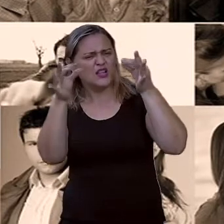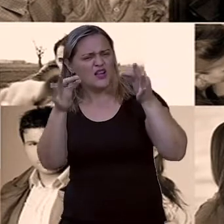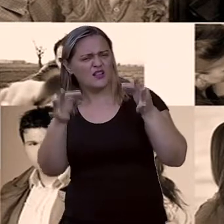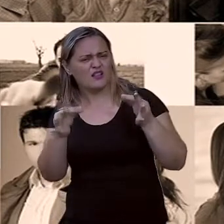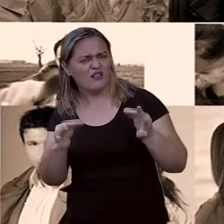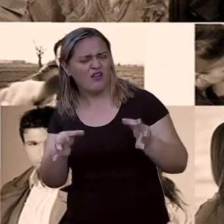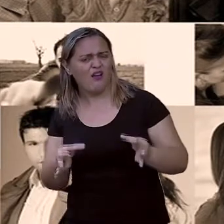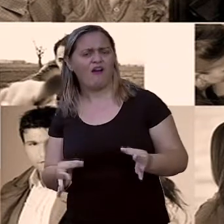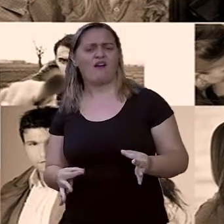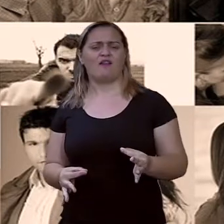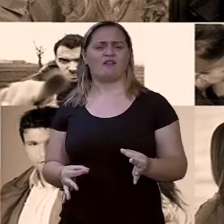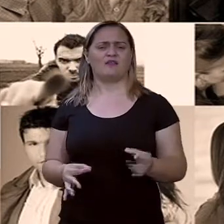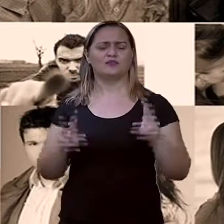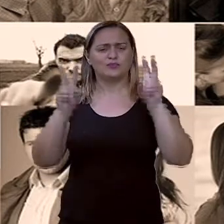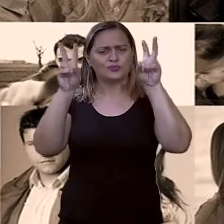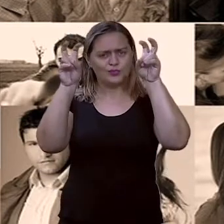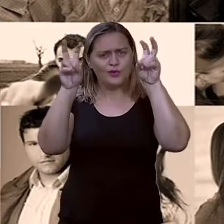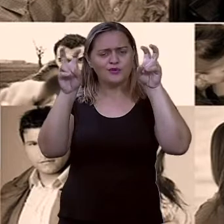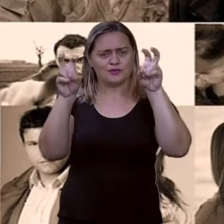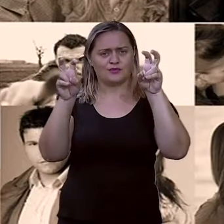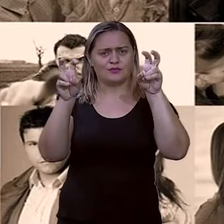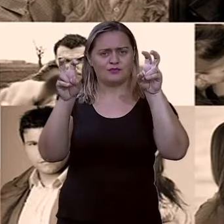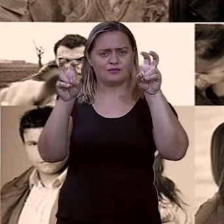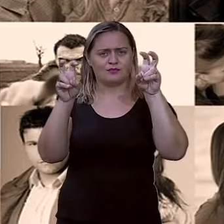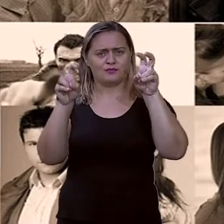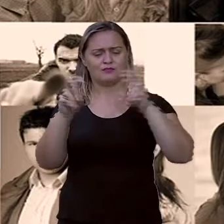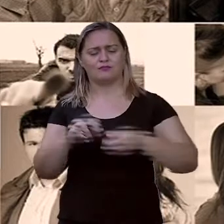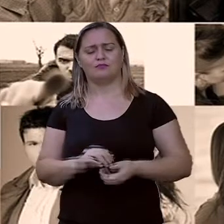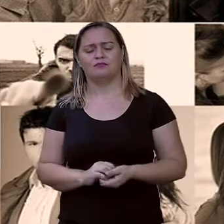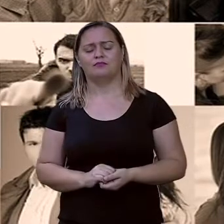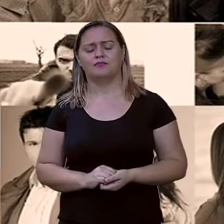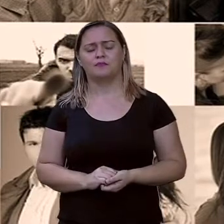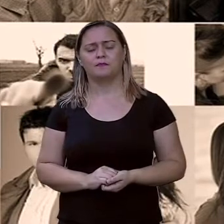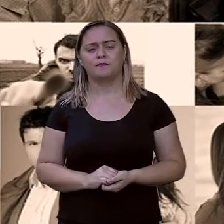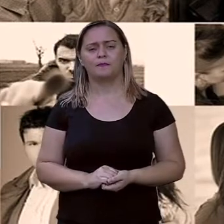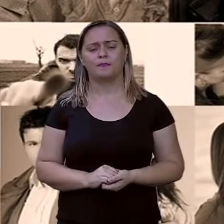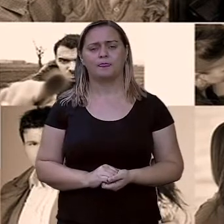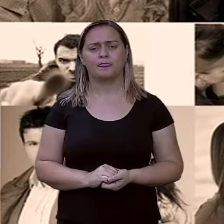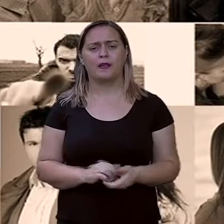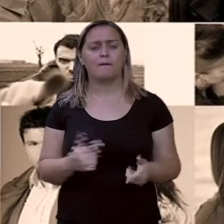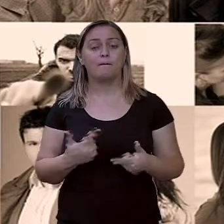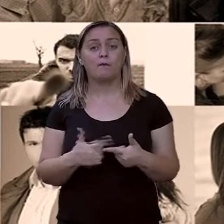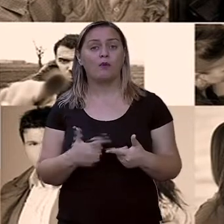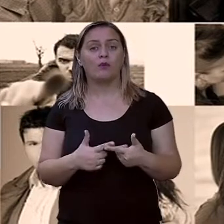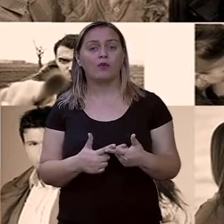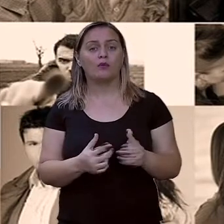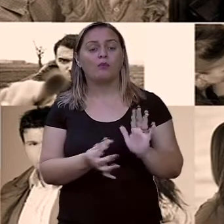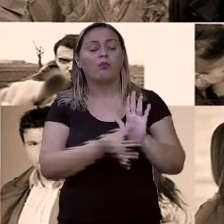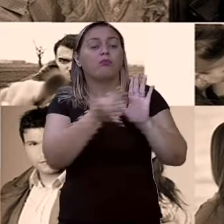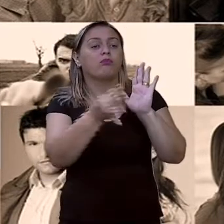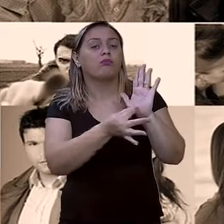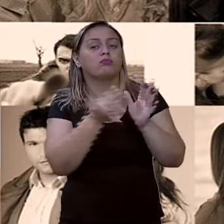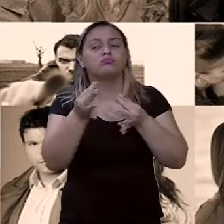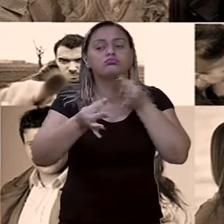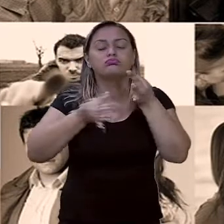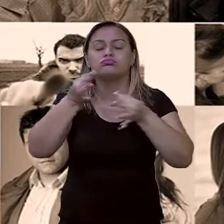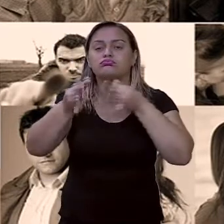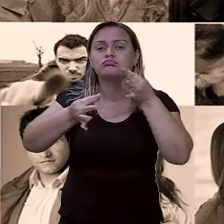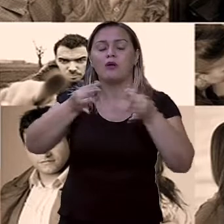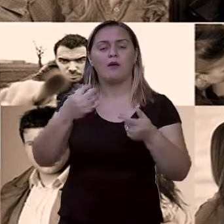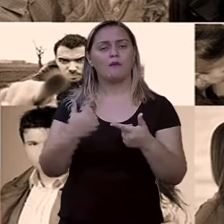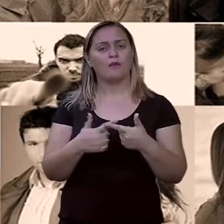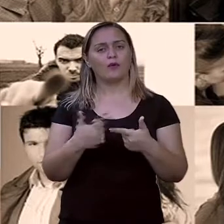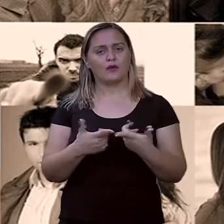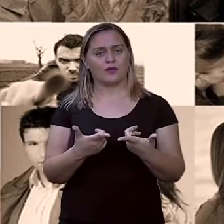detalhista, sobre determinado tema. E por que que ele é argumentativo? Porque você irá